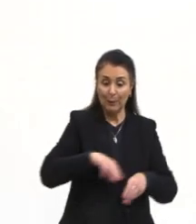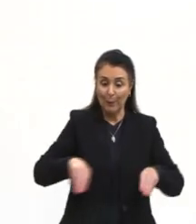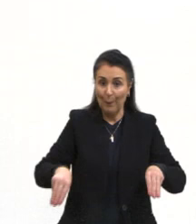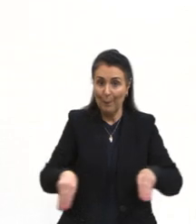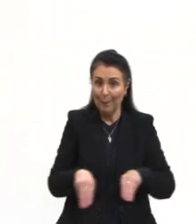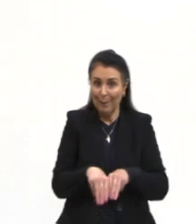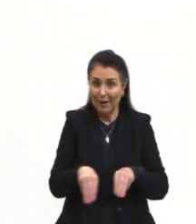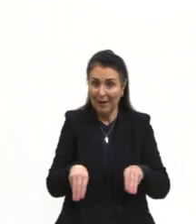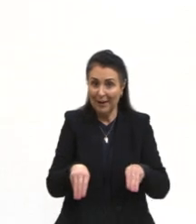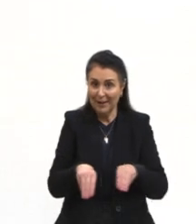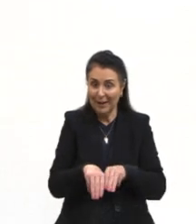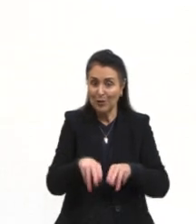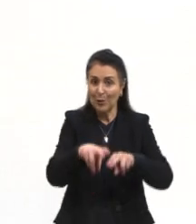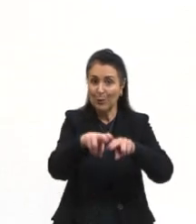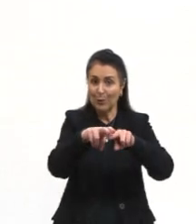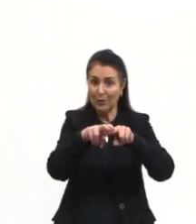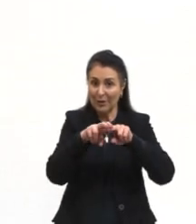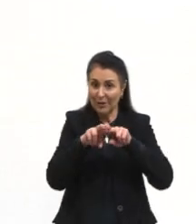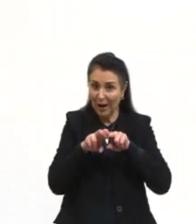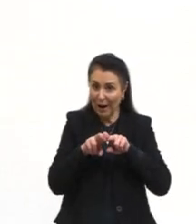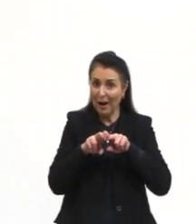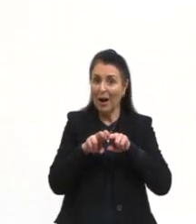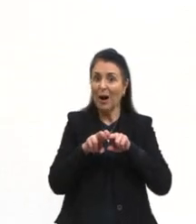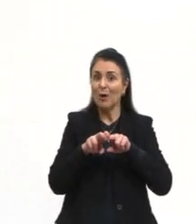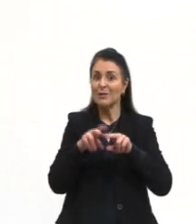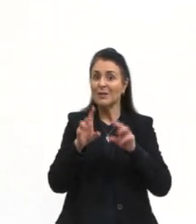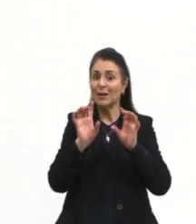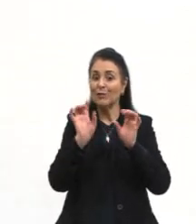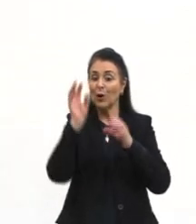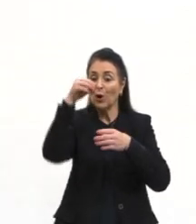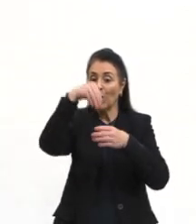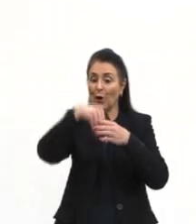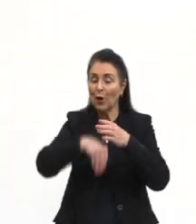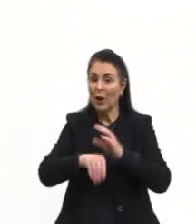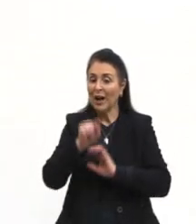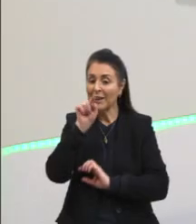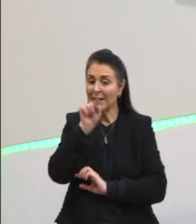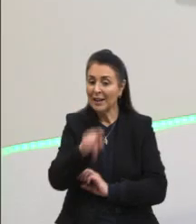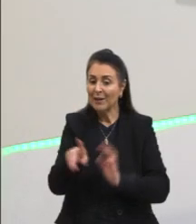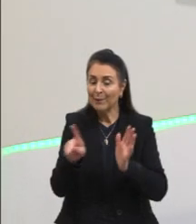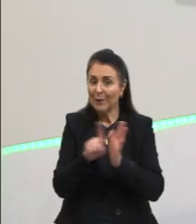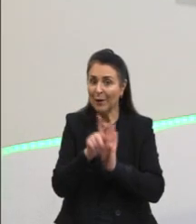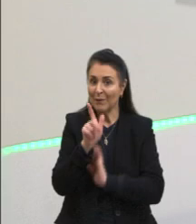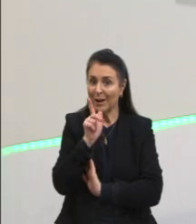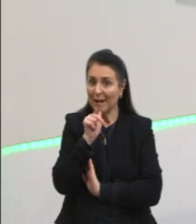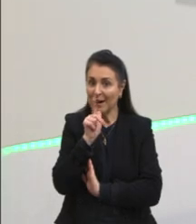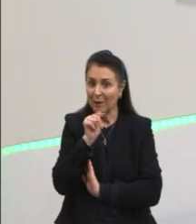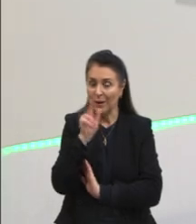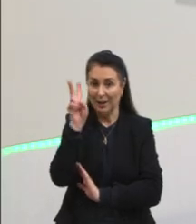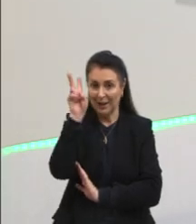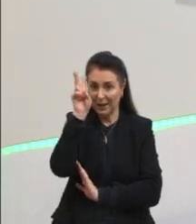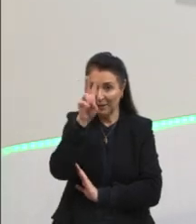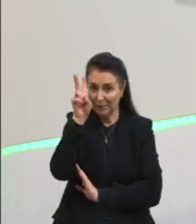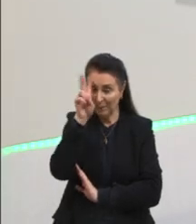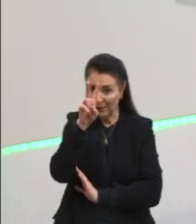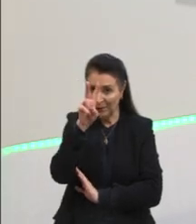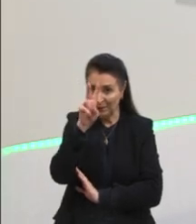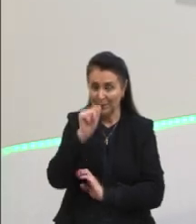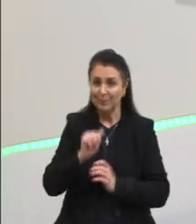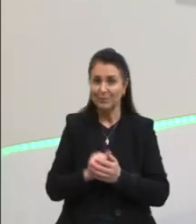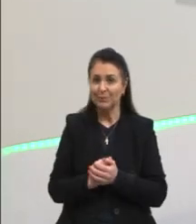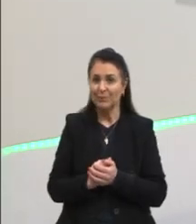gerados artificialmente na água. Então, lembrando, eu coloquei aqui um